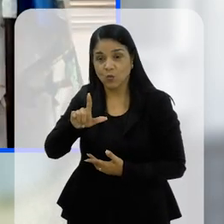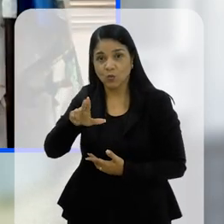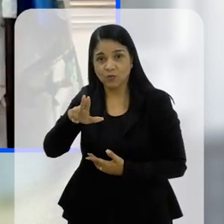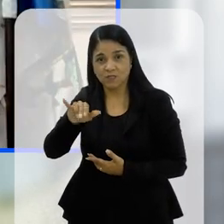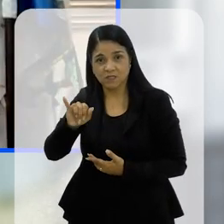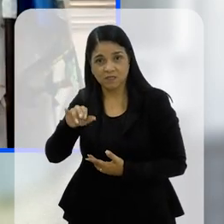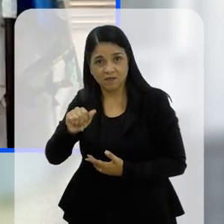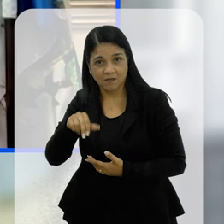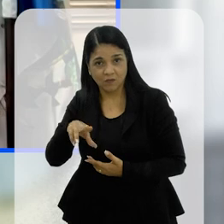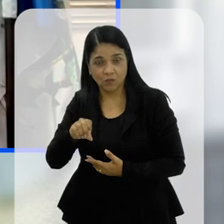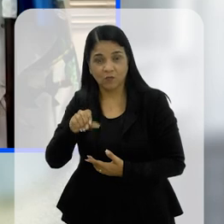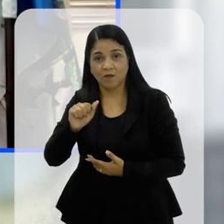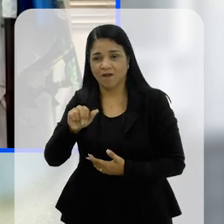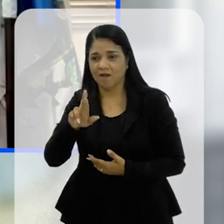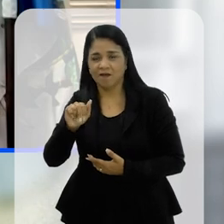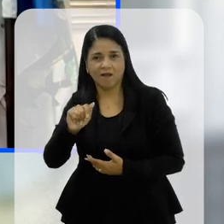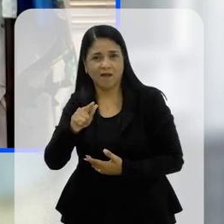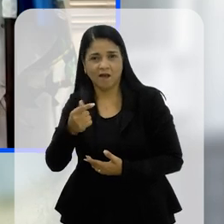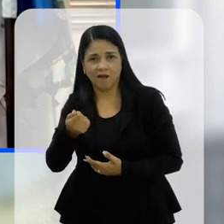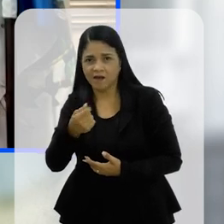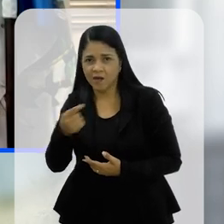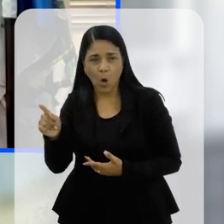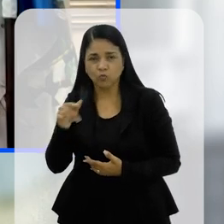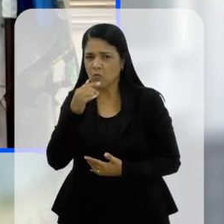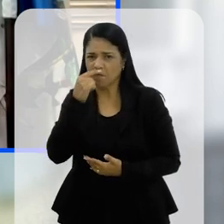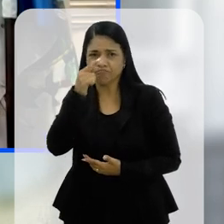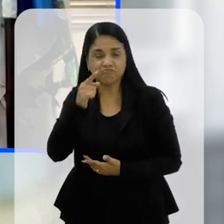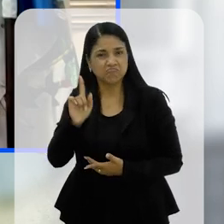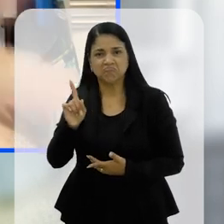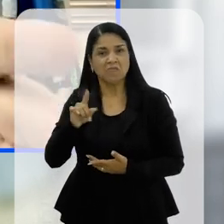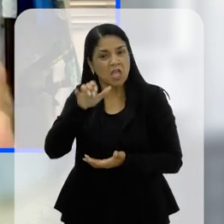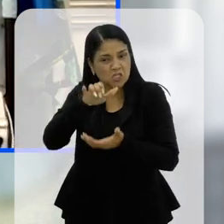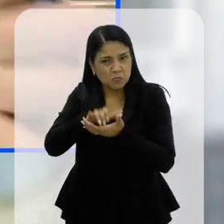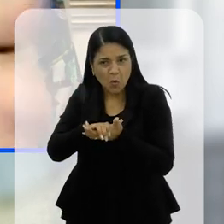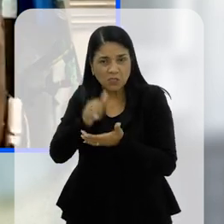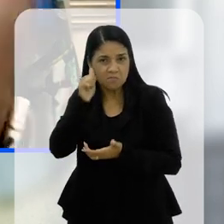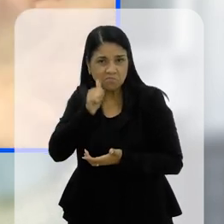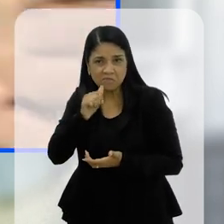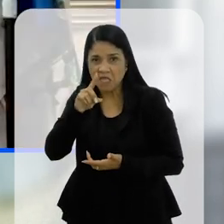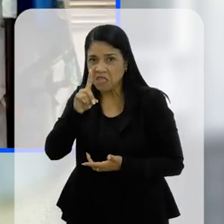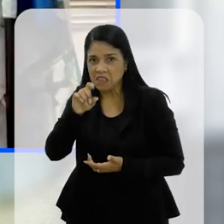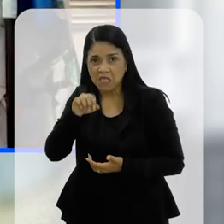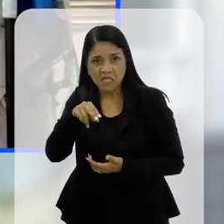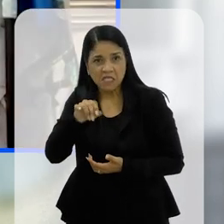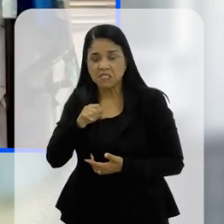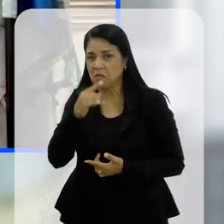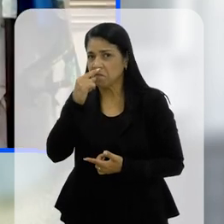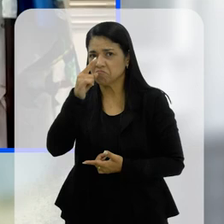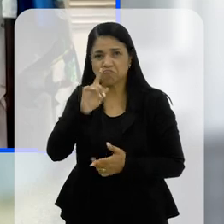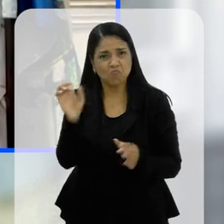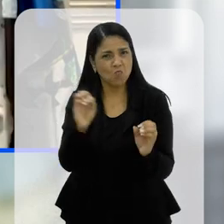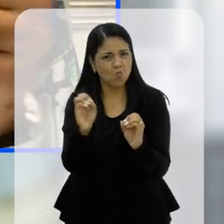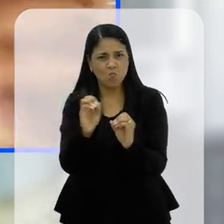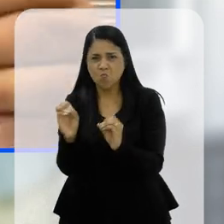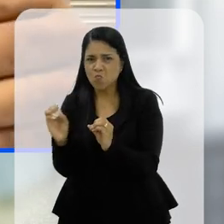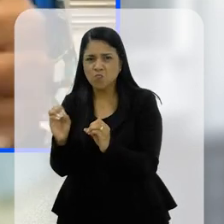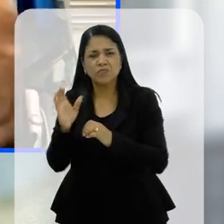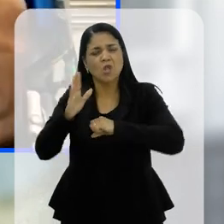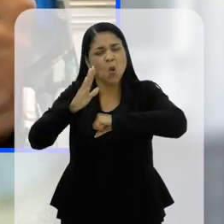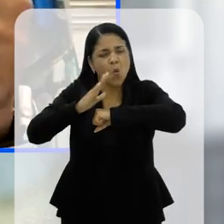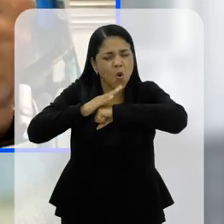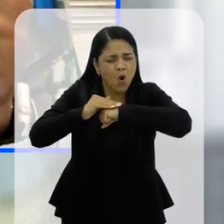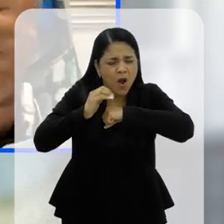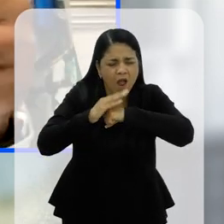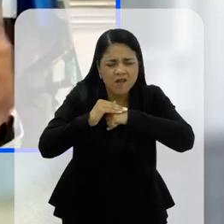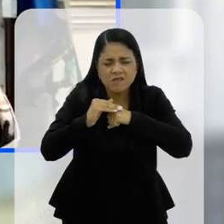doutor Luciano Aragão, certo? ele não tem nenhuma vaidade, a doutora Denise, que a esposa dele, certo? Também